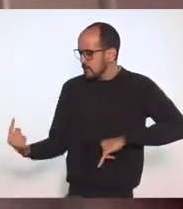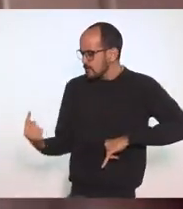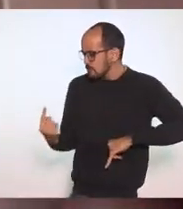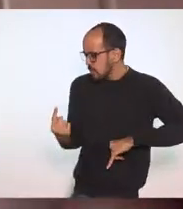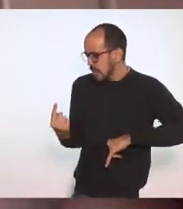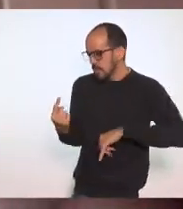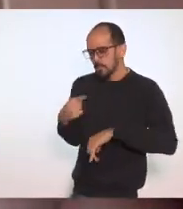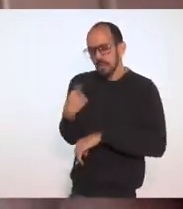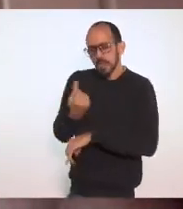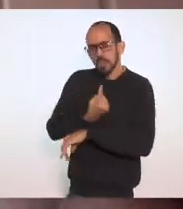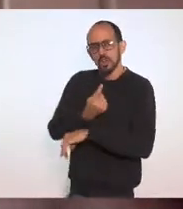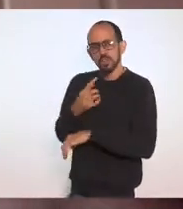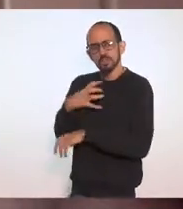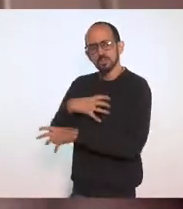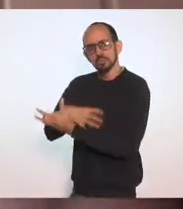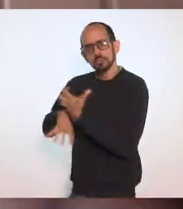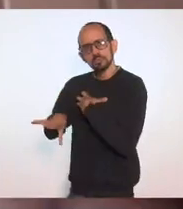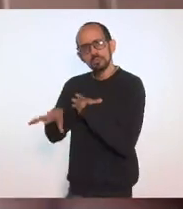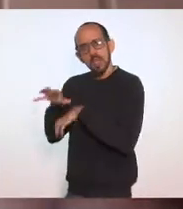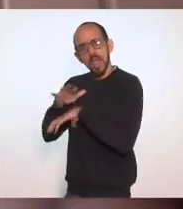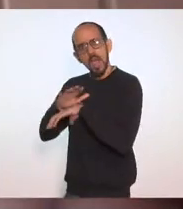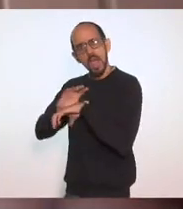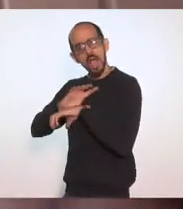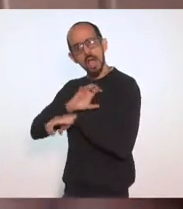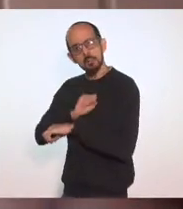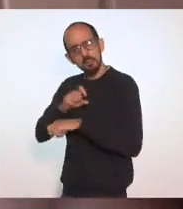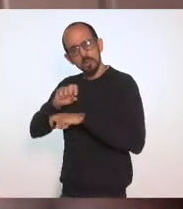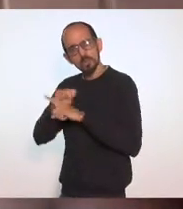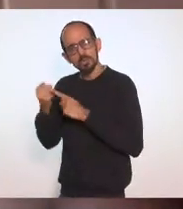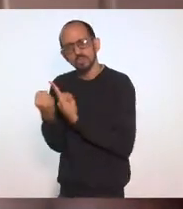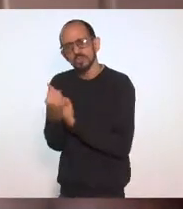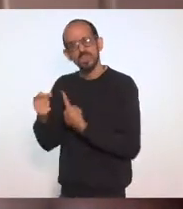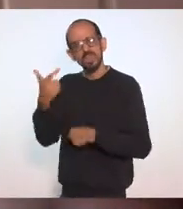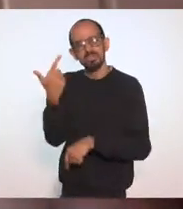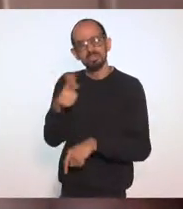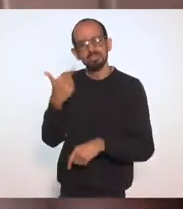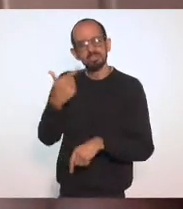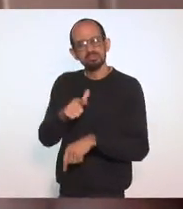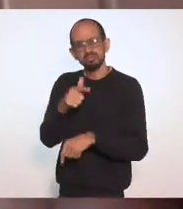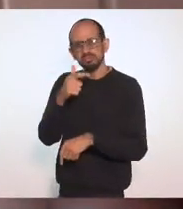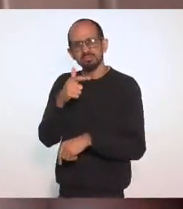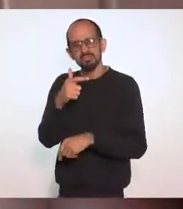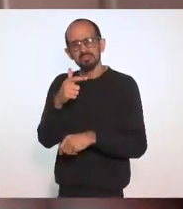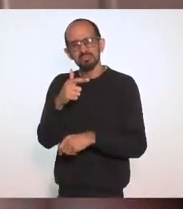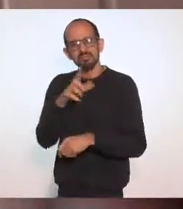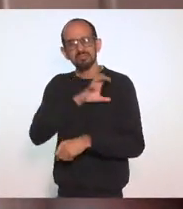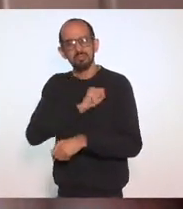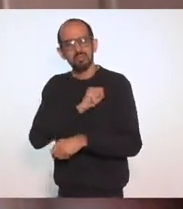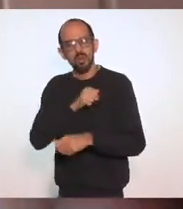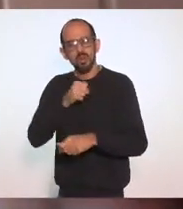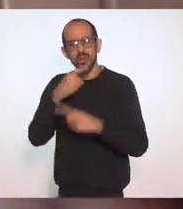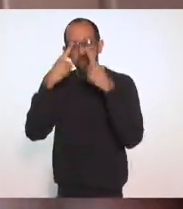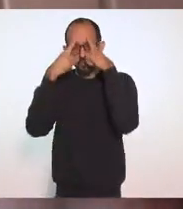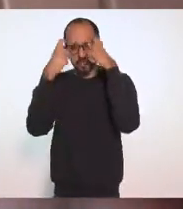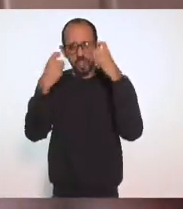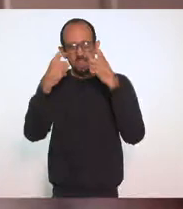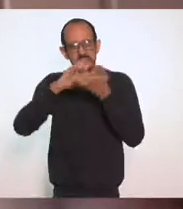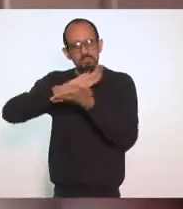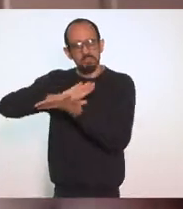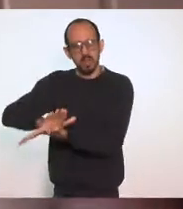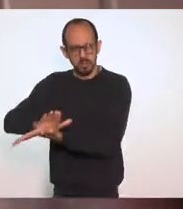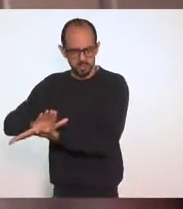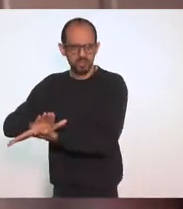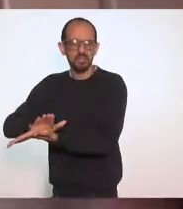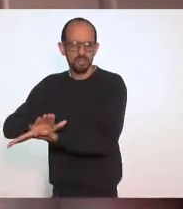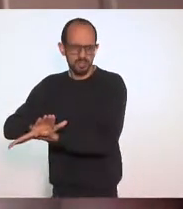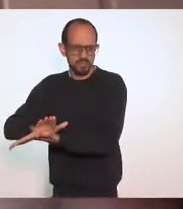Racista Excludente Sectária Extremamente Violenta E preconceituosa